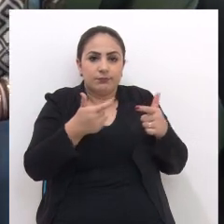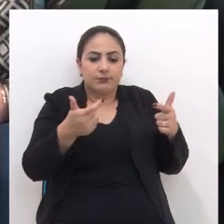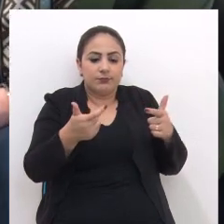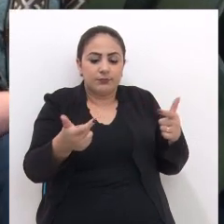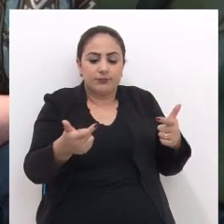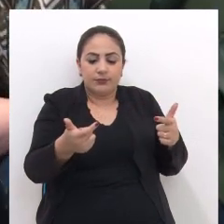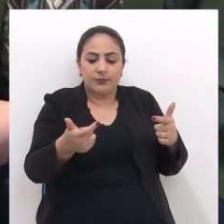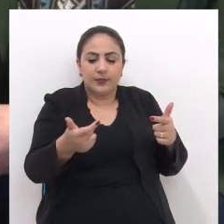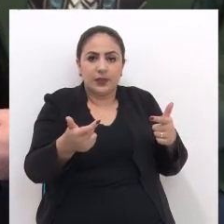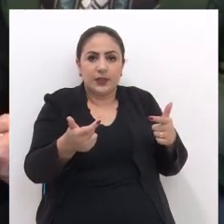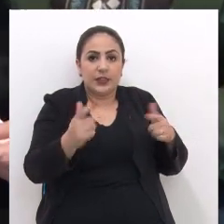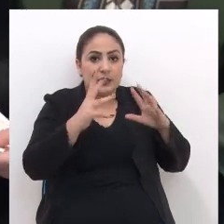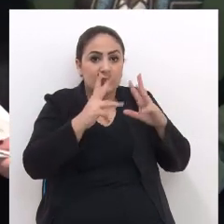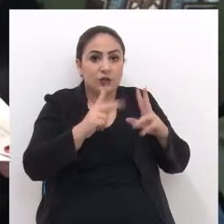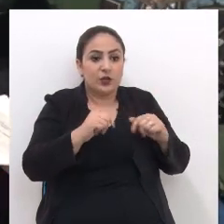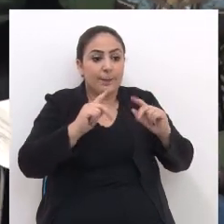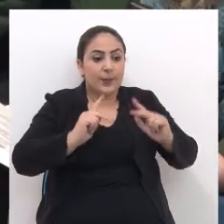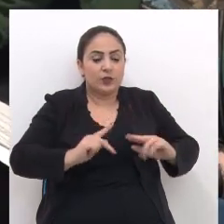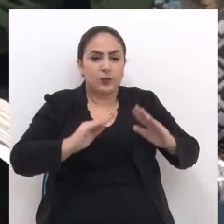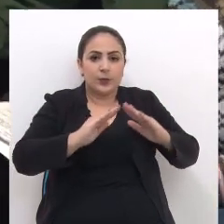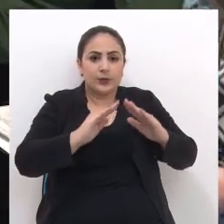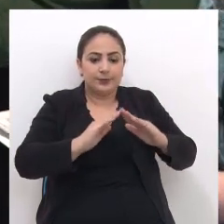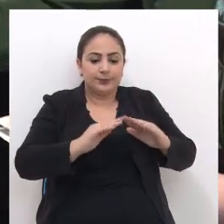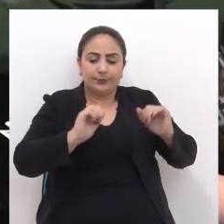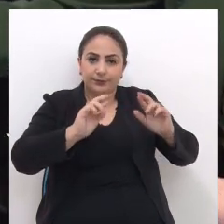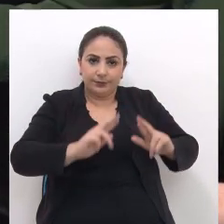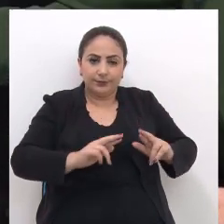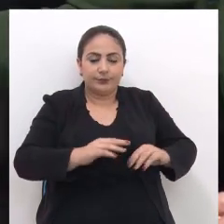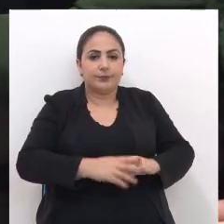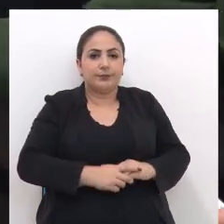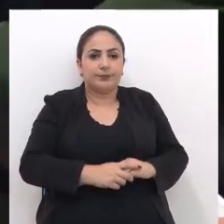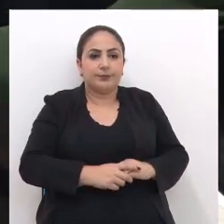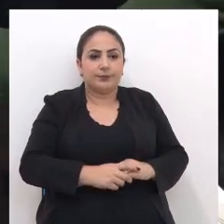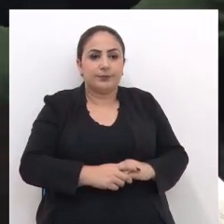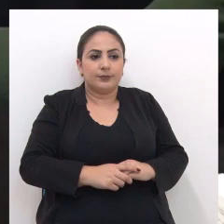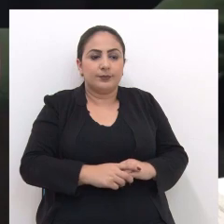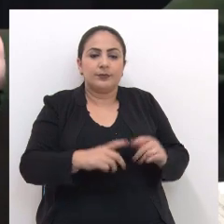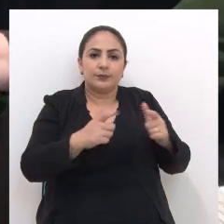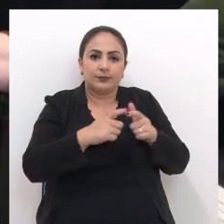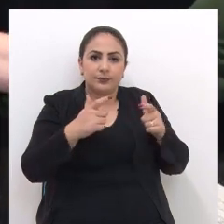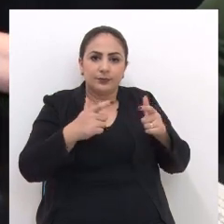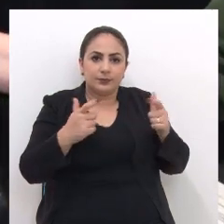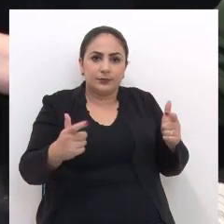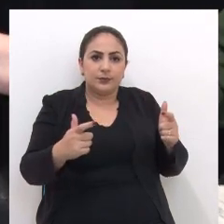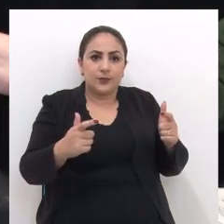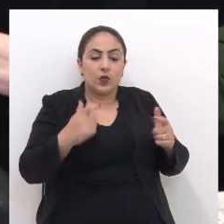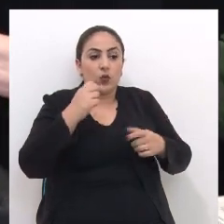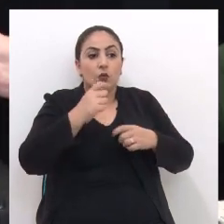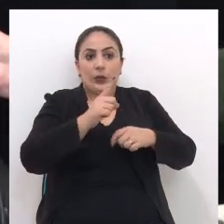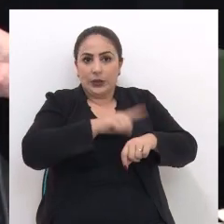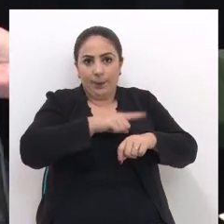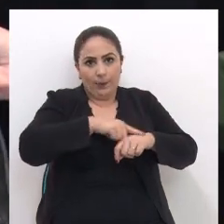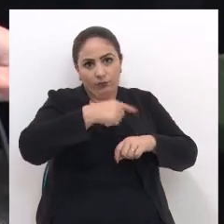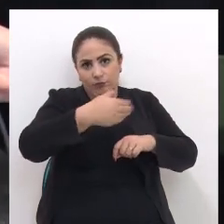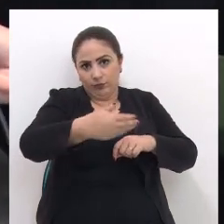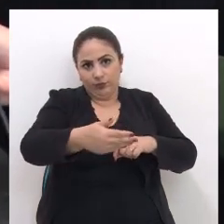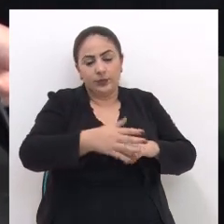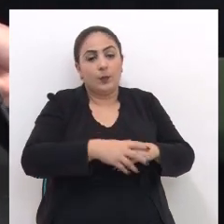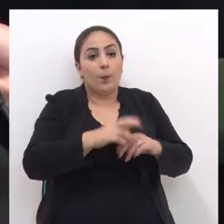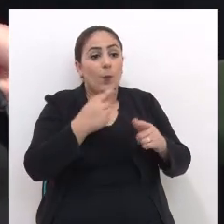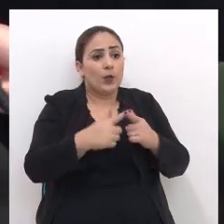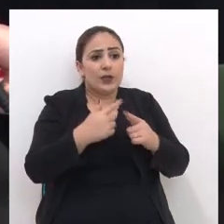da ocupação Por parte de moradores De áreas irregulares Ele vem crescendo Com o passar do tempo